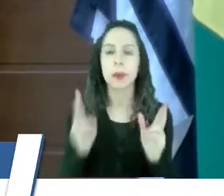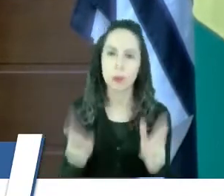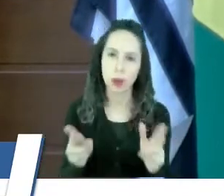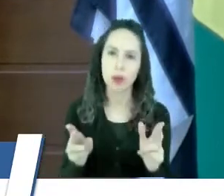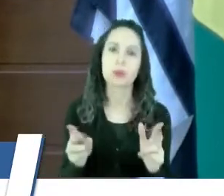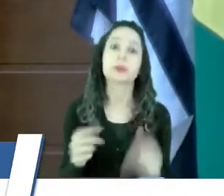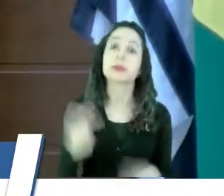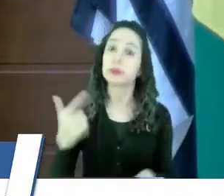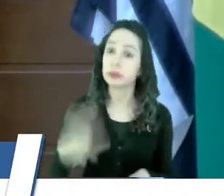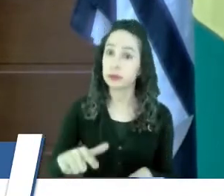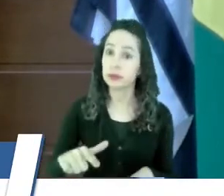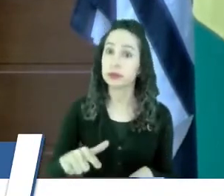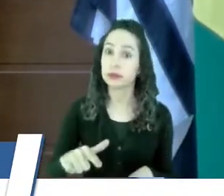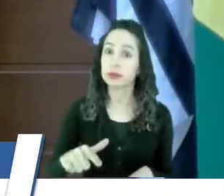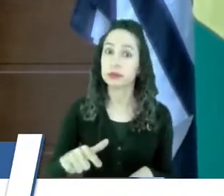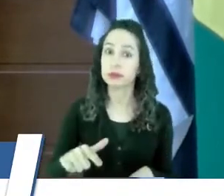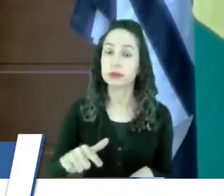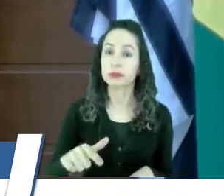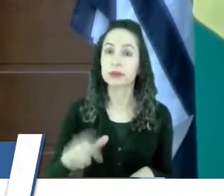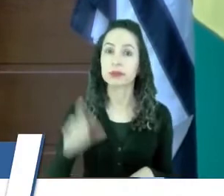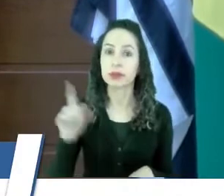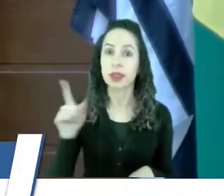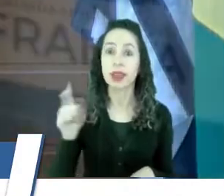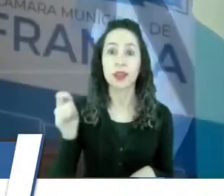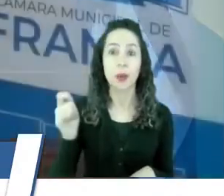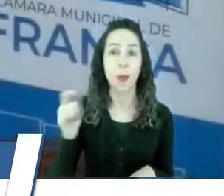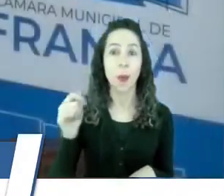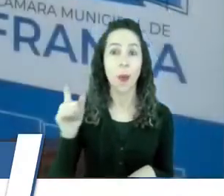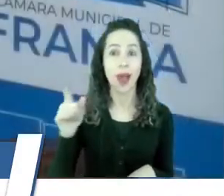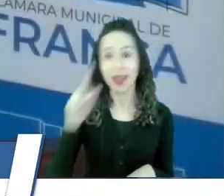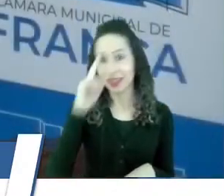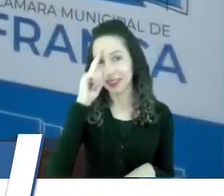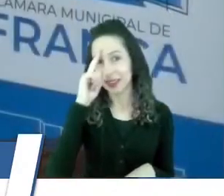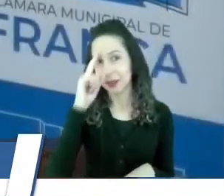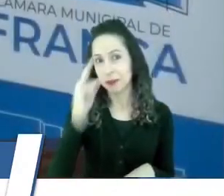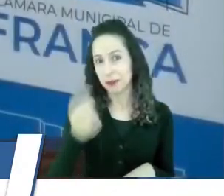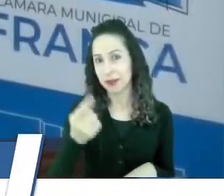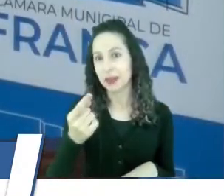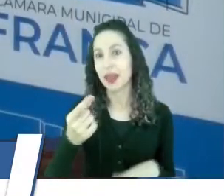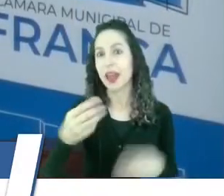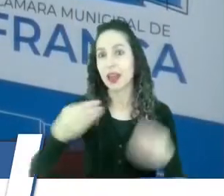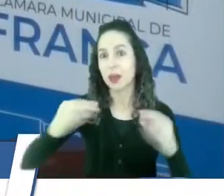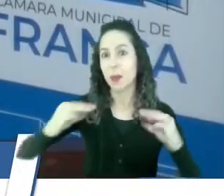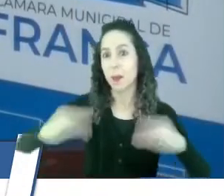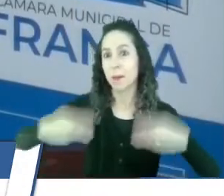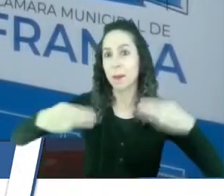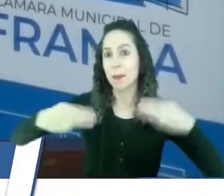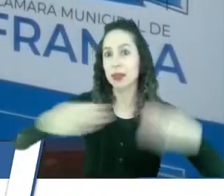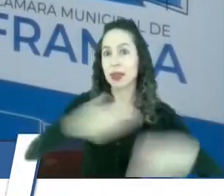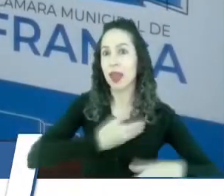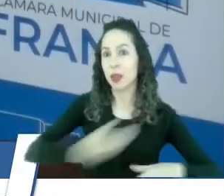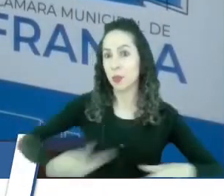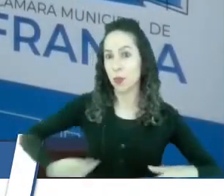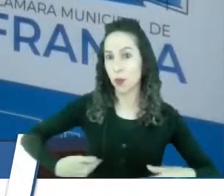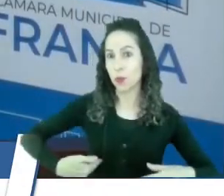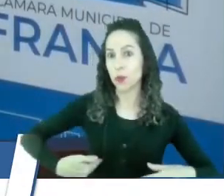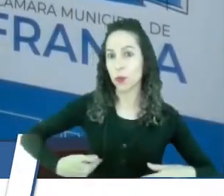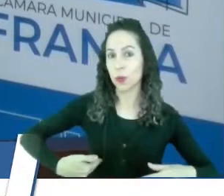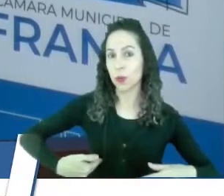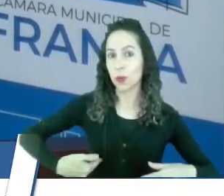outra coisa, que eles quase que mandaram peças para o Ministério Público pedindo a